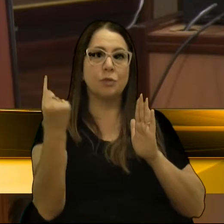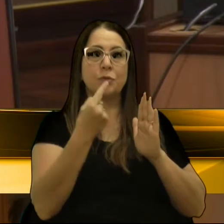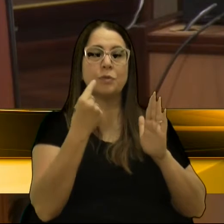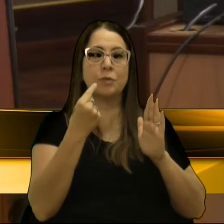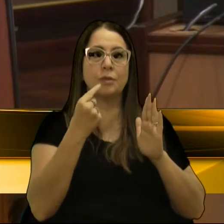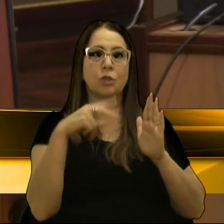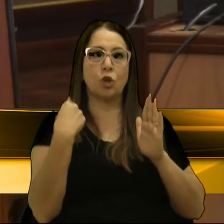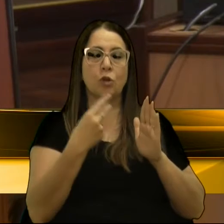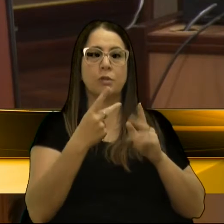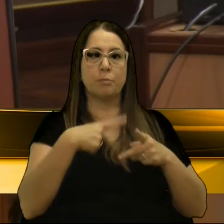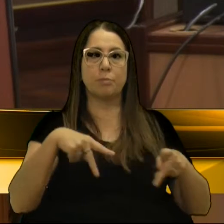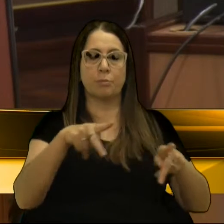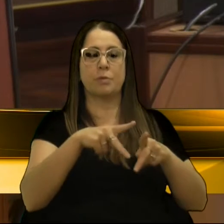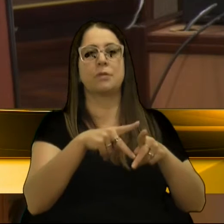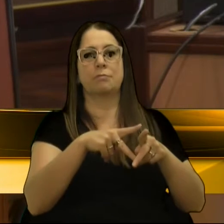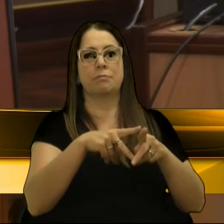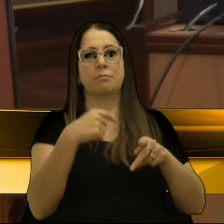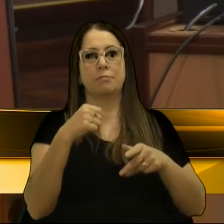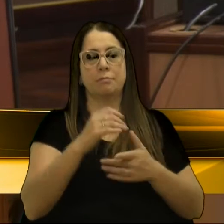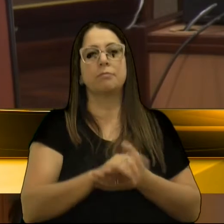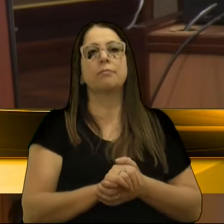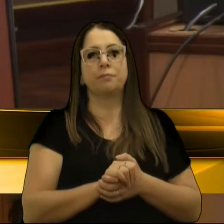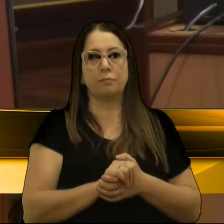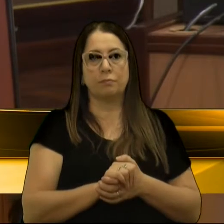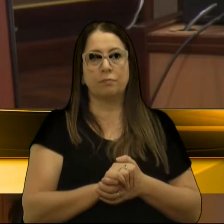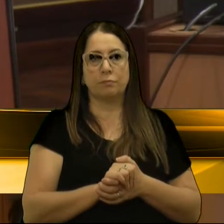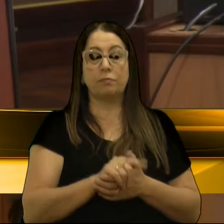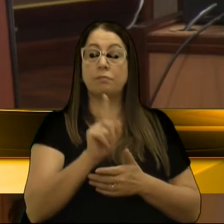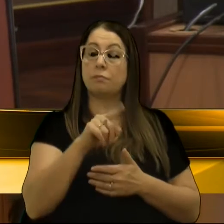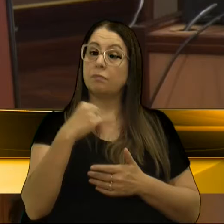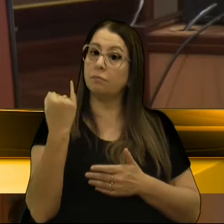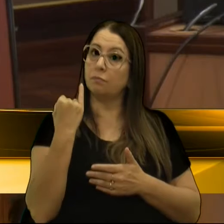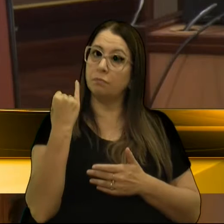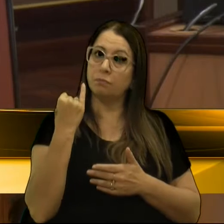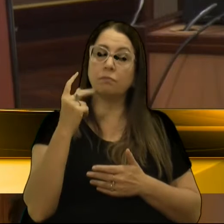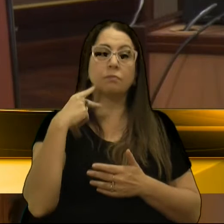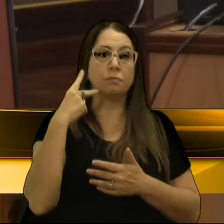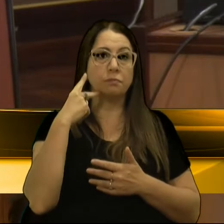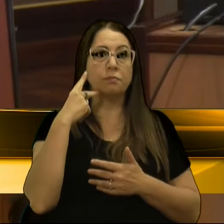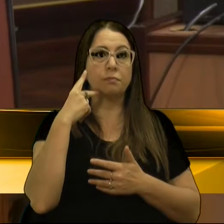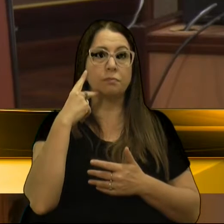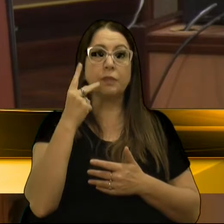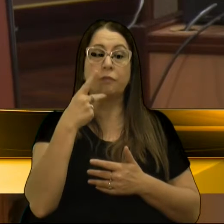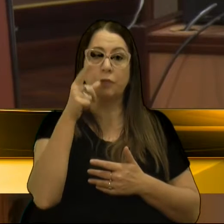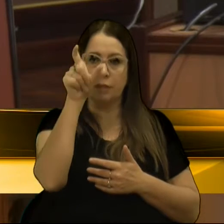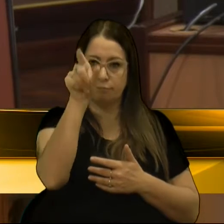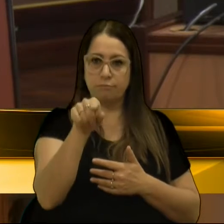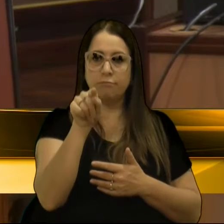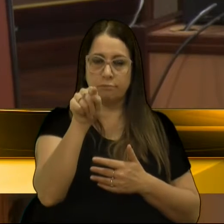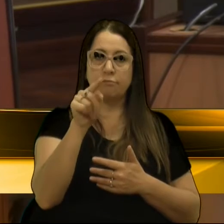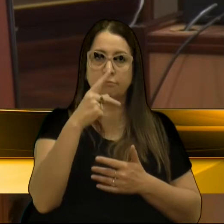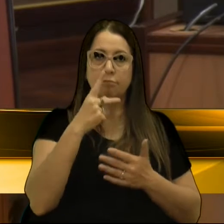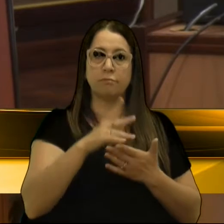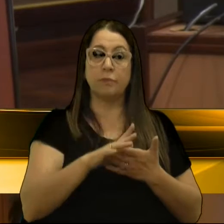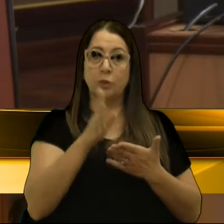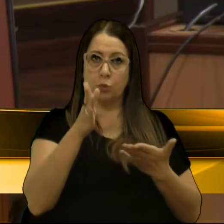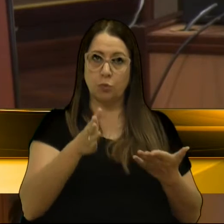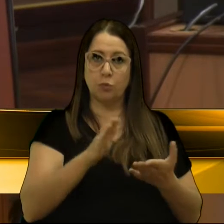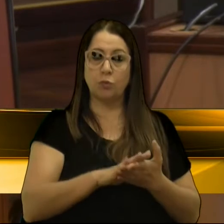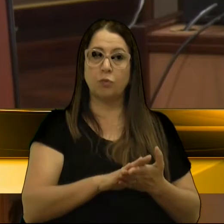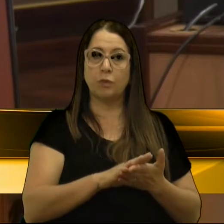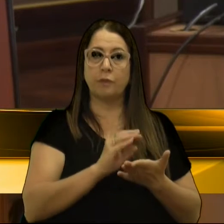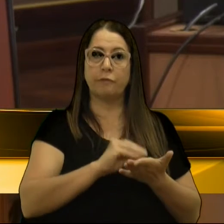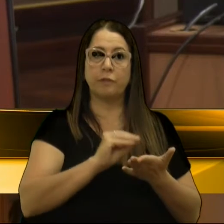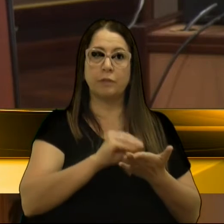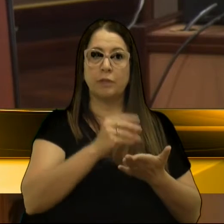da nossa população que tanto precisa. E é importante, vereador, que a fala do senhor, que hoje está